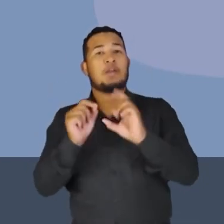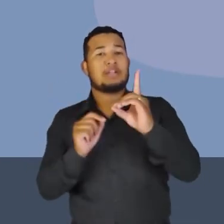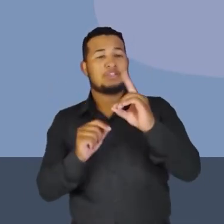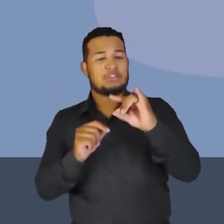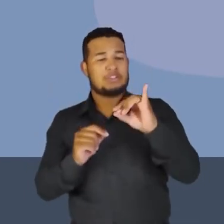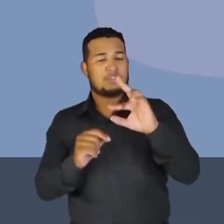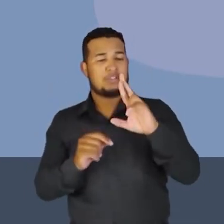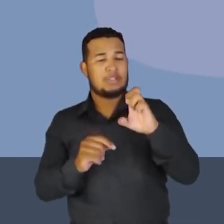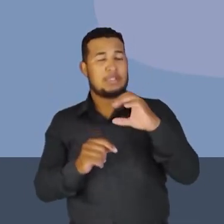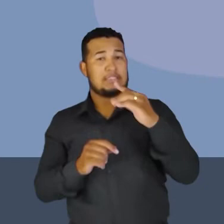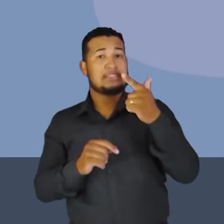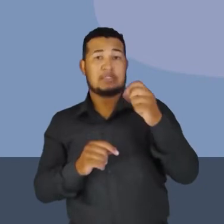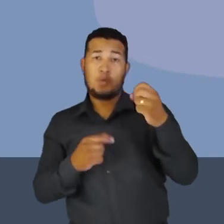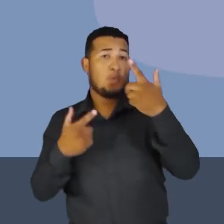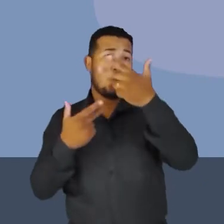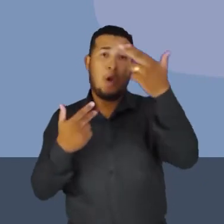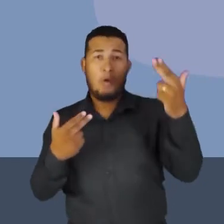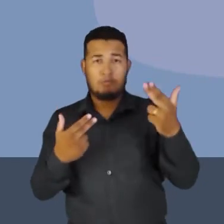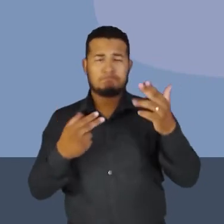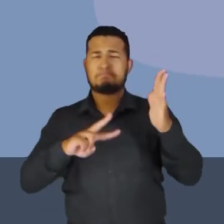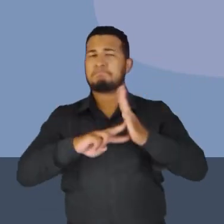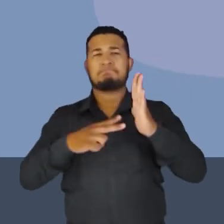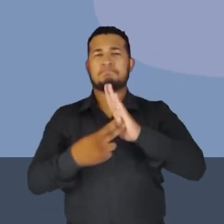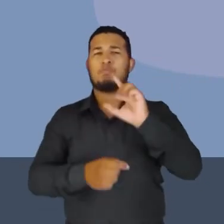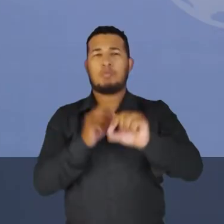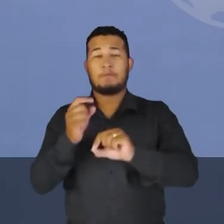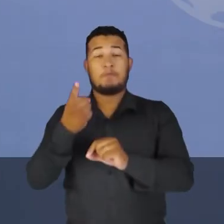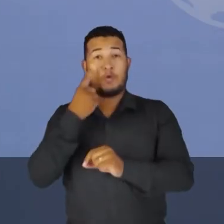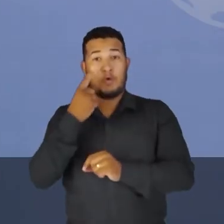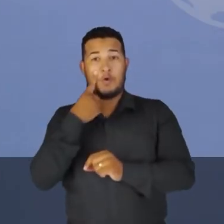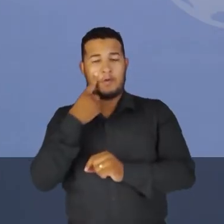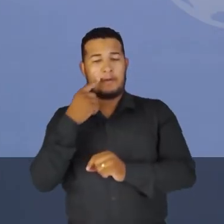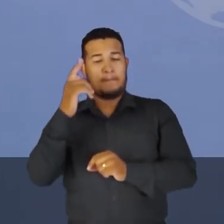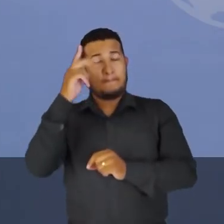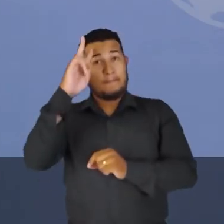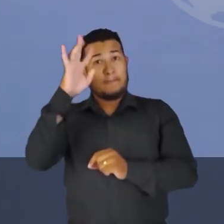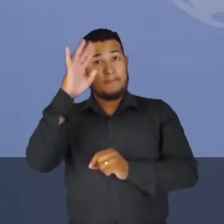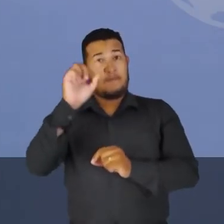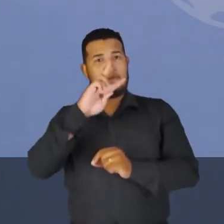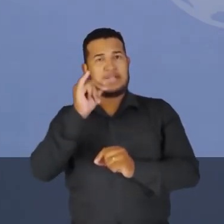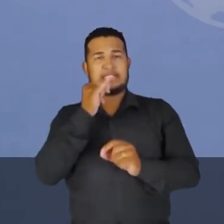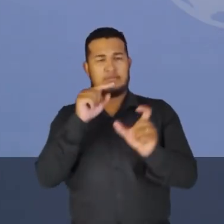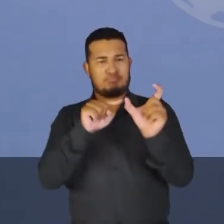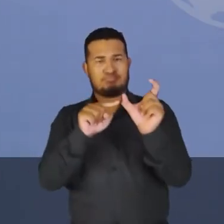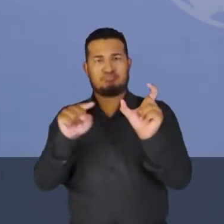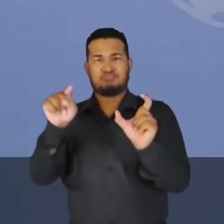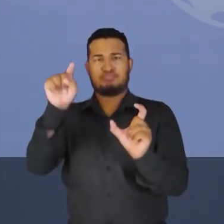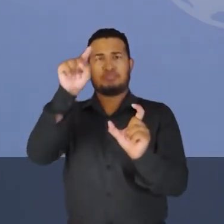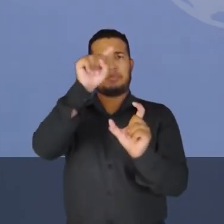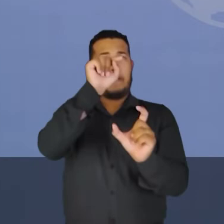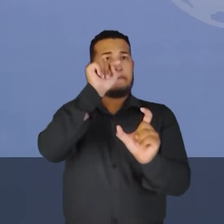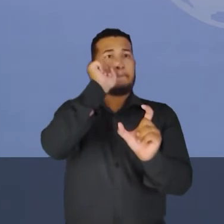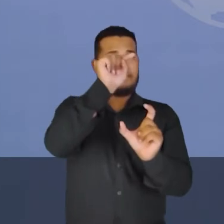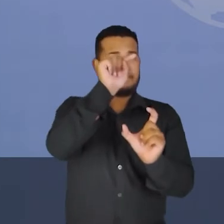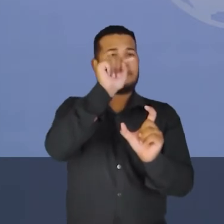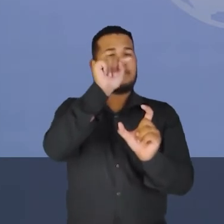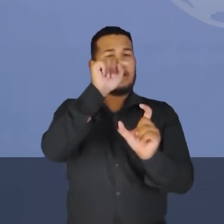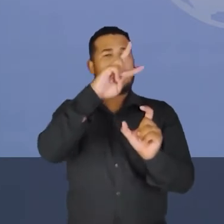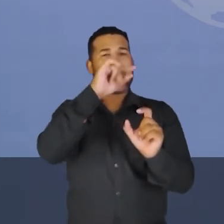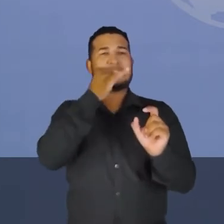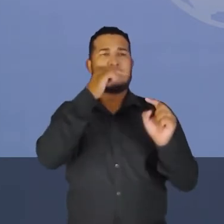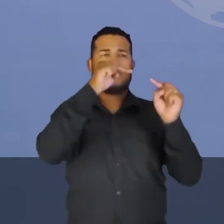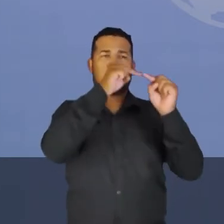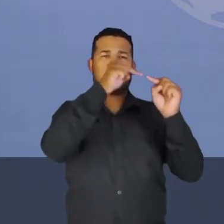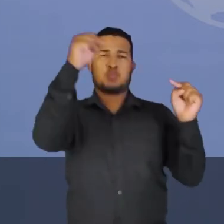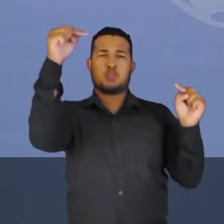das linhas de campo. Ou seja, voltando, vamos passar uma linha tangente, e essa linha tangente, aquele ponto vai marcar a